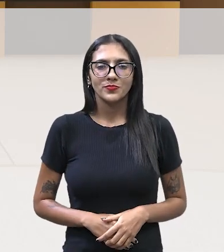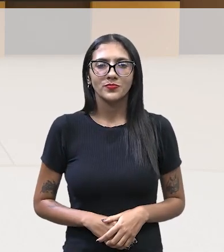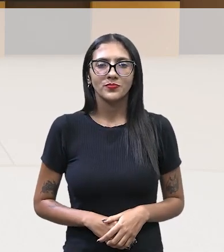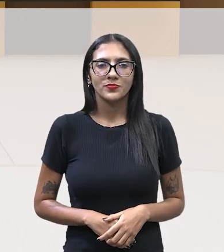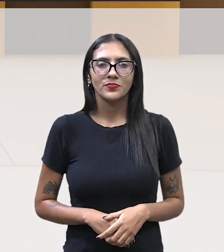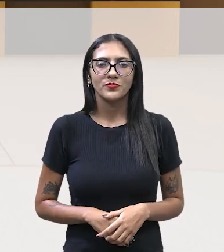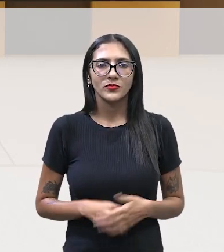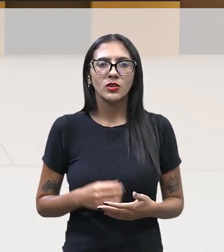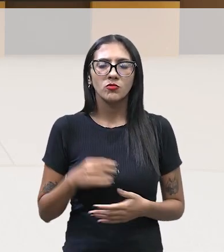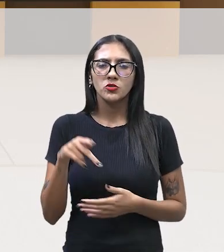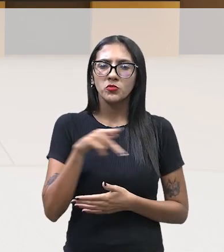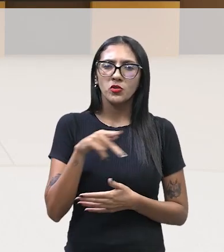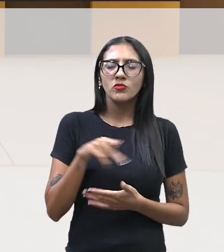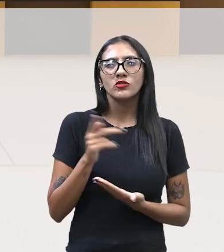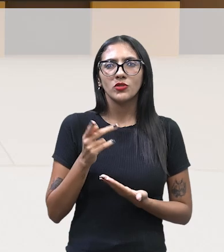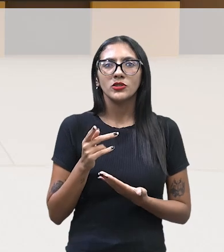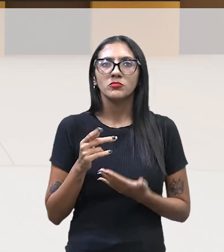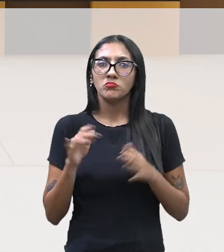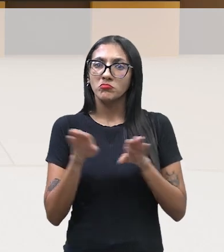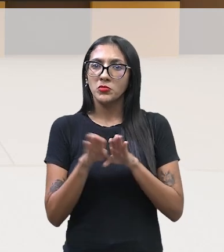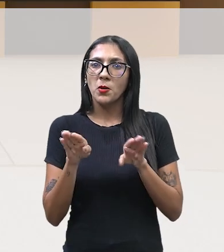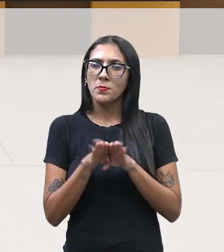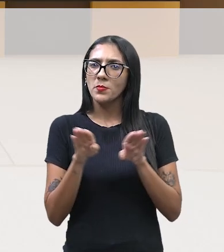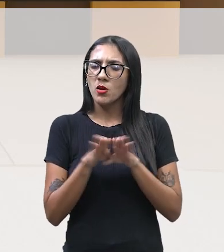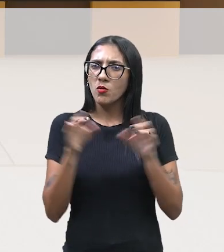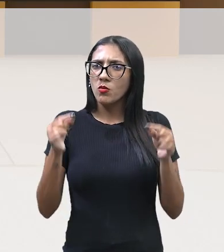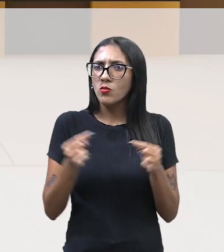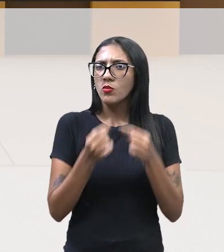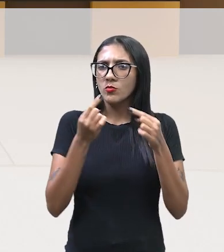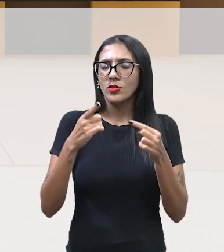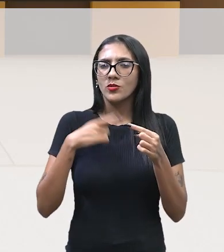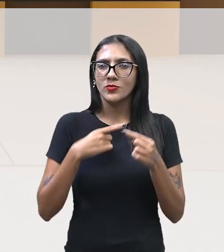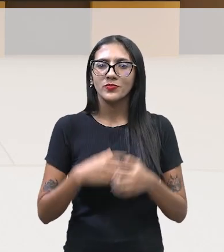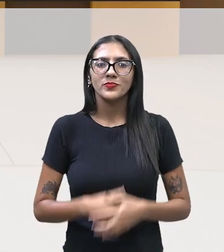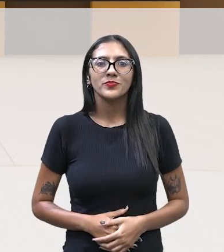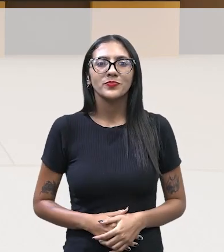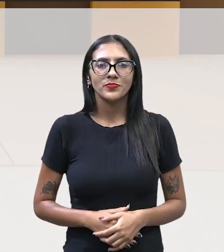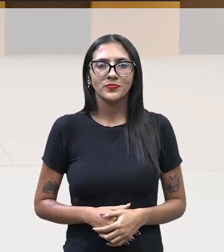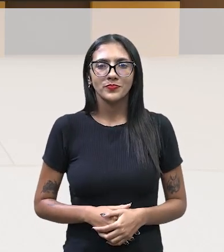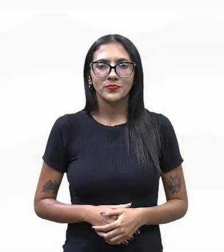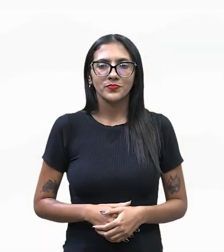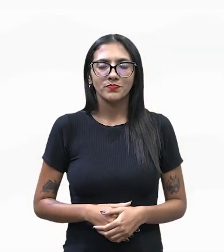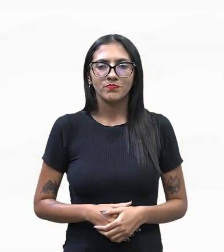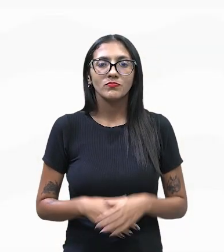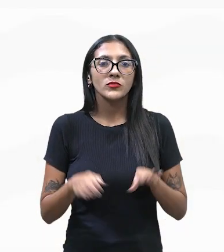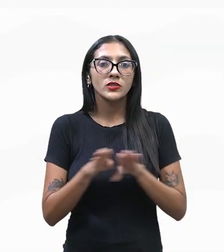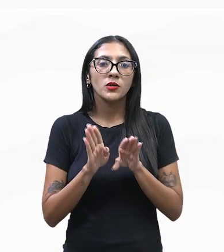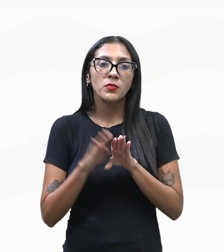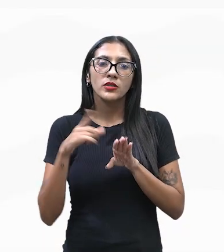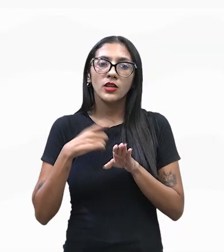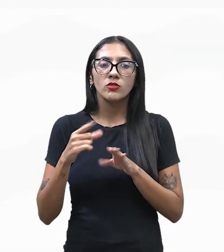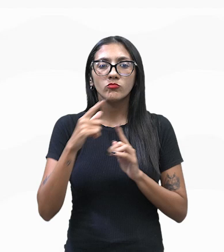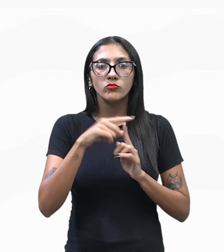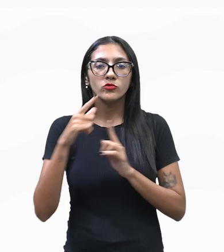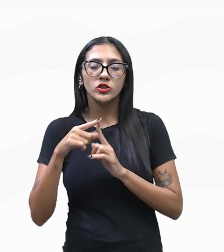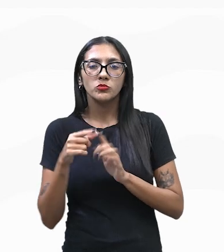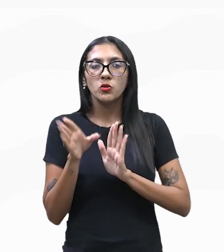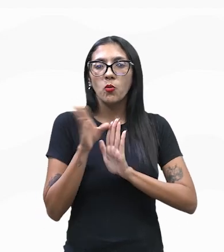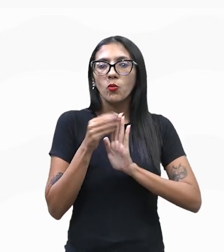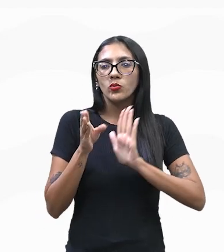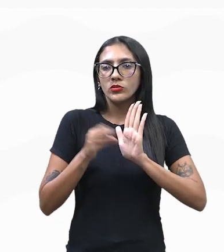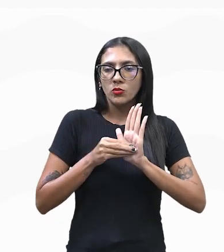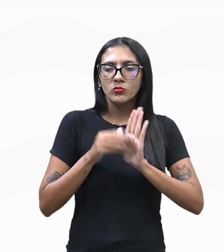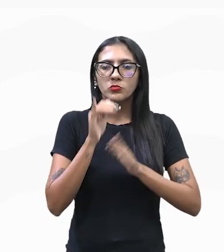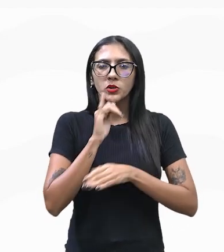professores até trocaram nesse assunto, né, ao longo da entrevista ali. Aí nós temos também o marketing de conteúdo. Vamos dar uma olhadinha? Então, marketing de